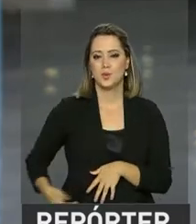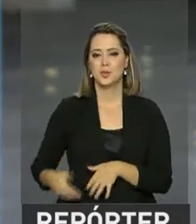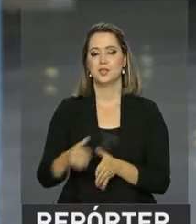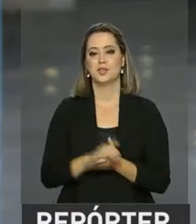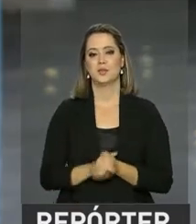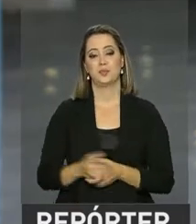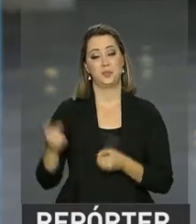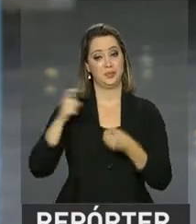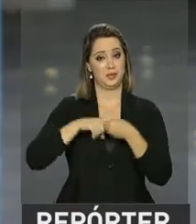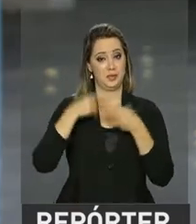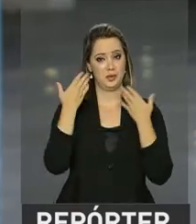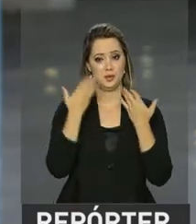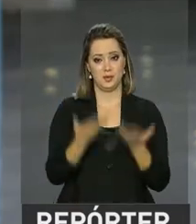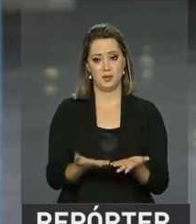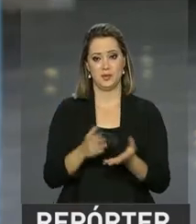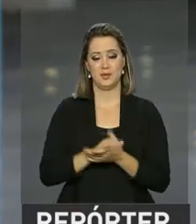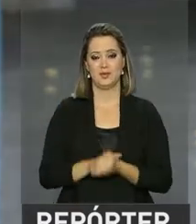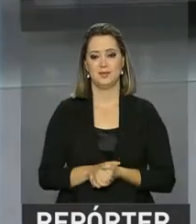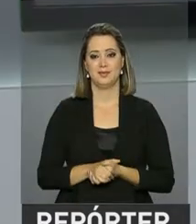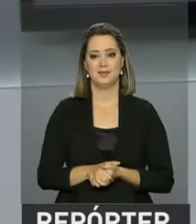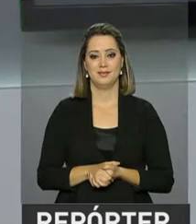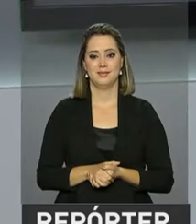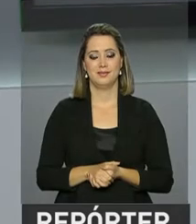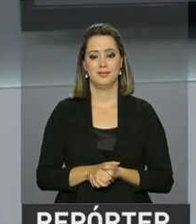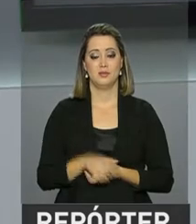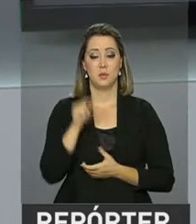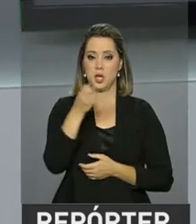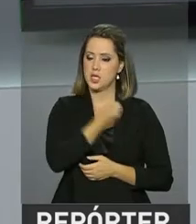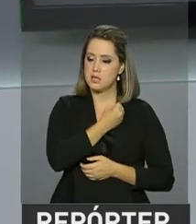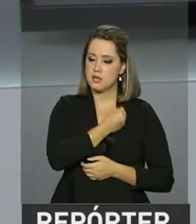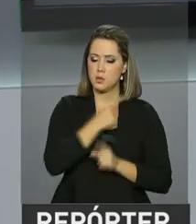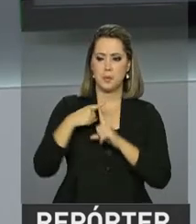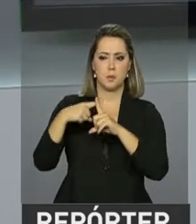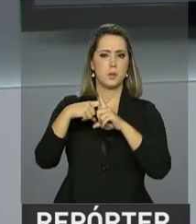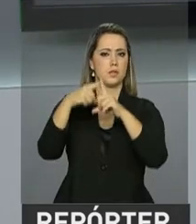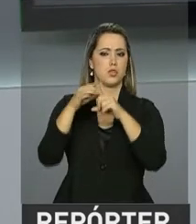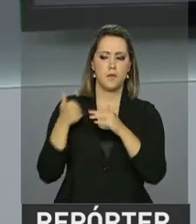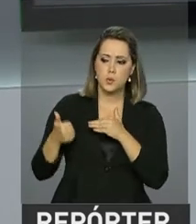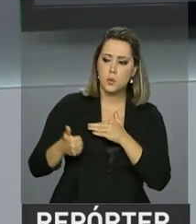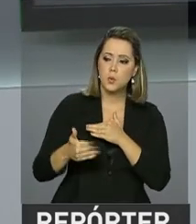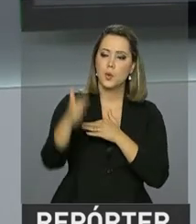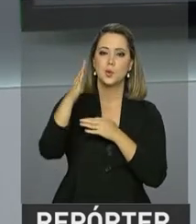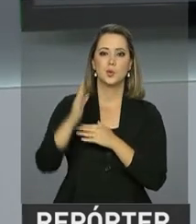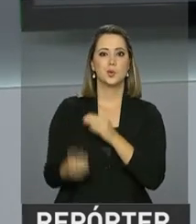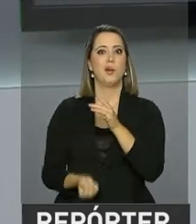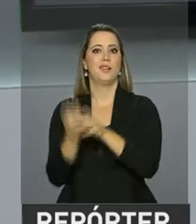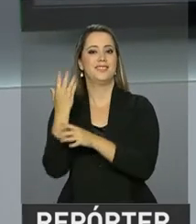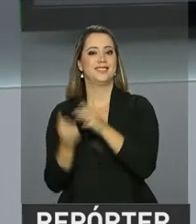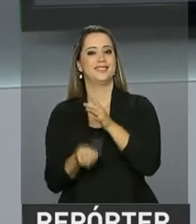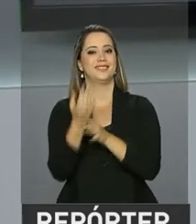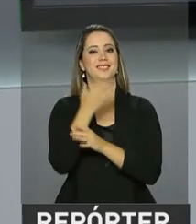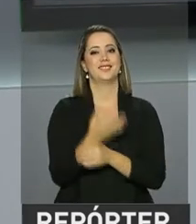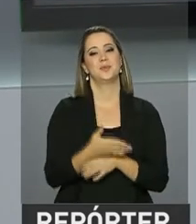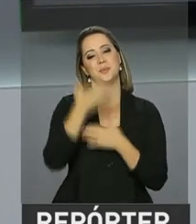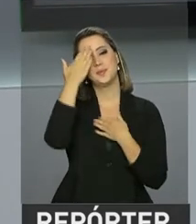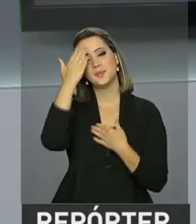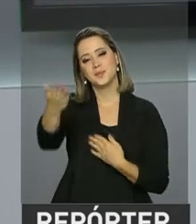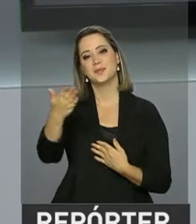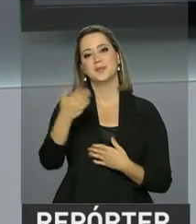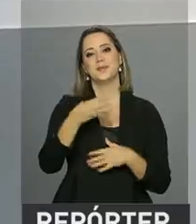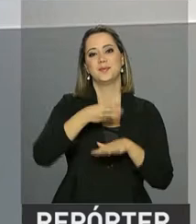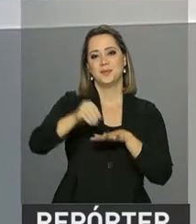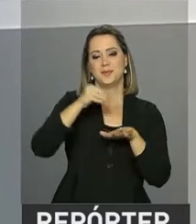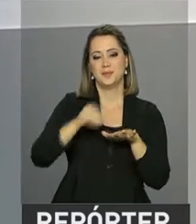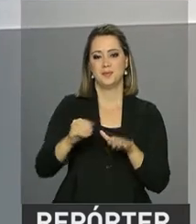também. Volto com você aí no estúdio, Roberto. É, e que esses números positivos continuem surgindo aí, João Pedro. Obrigado pelas informações.